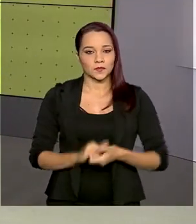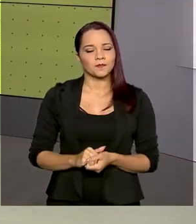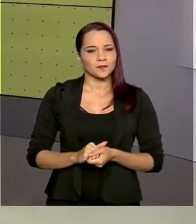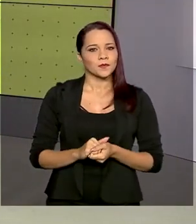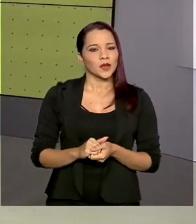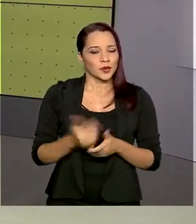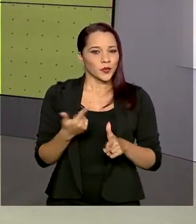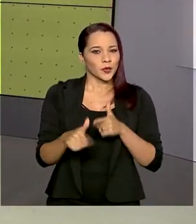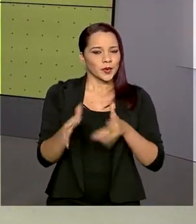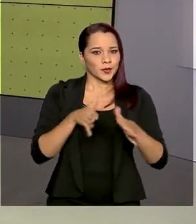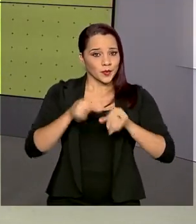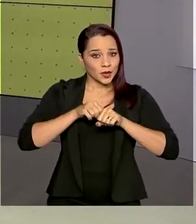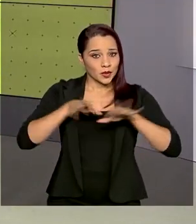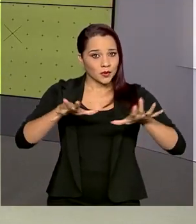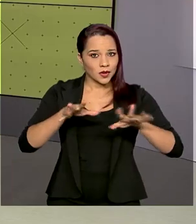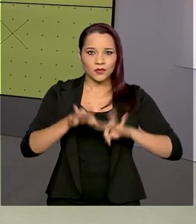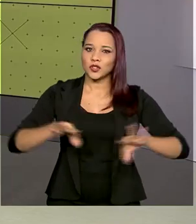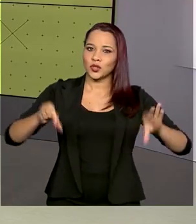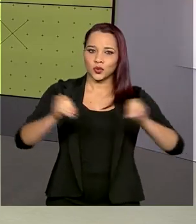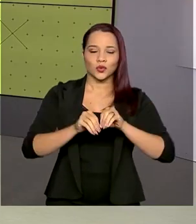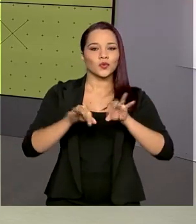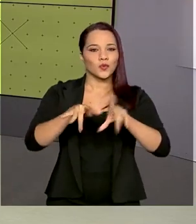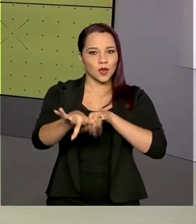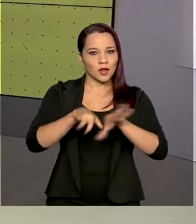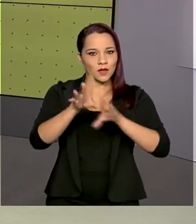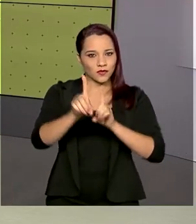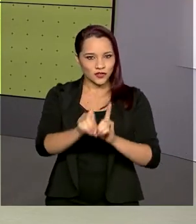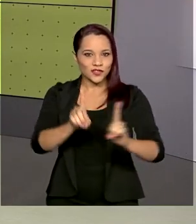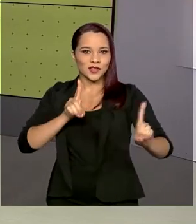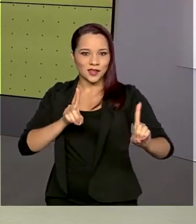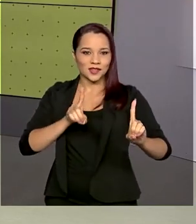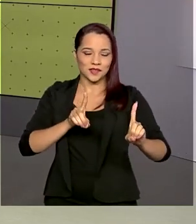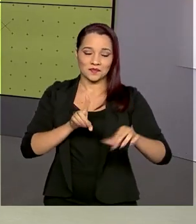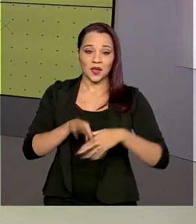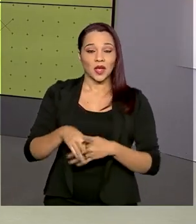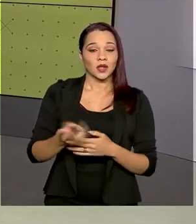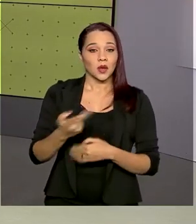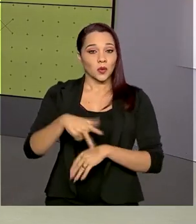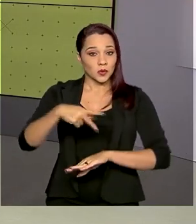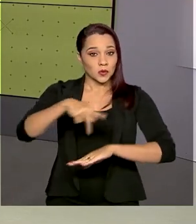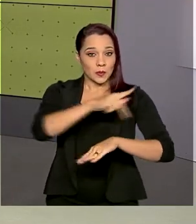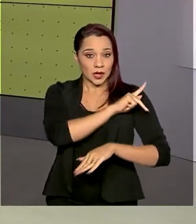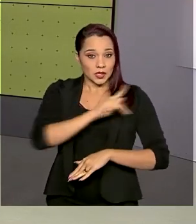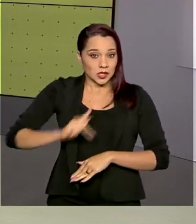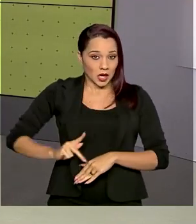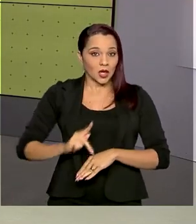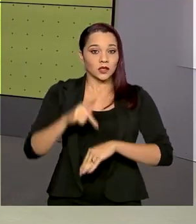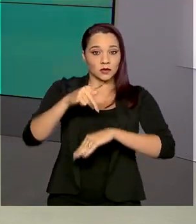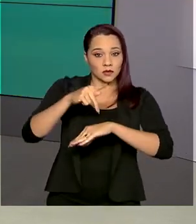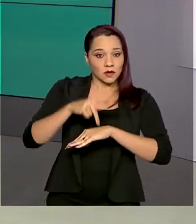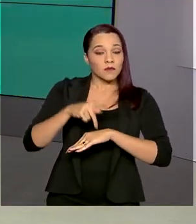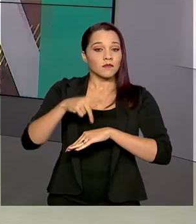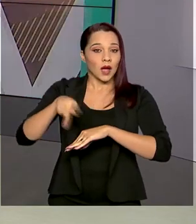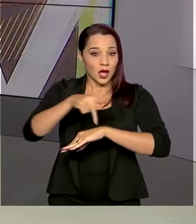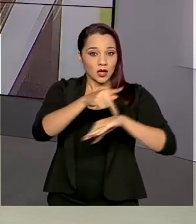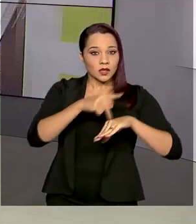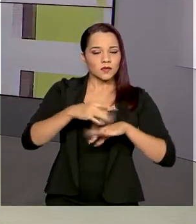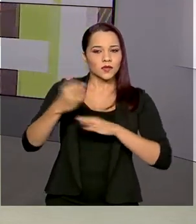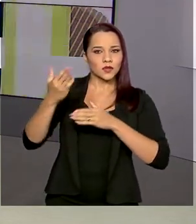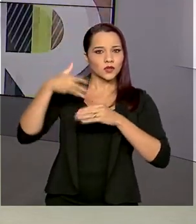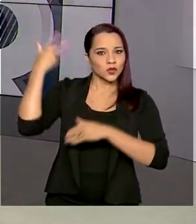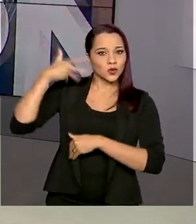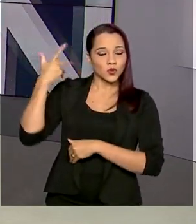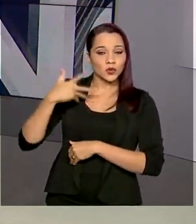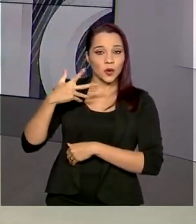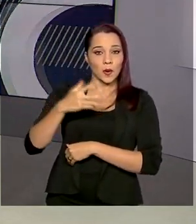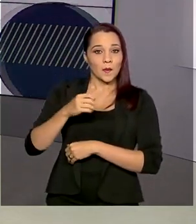pandemia, a sessão será totalmente virtual. É isso mesmo. Os chefes de Estado farão discursos por vídeo. Tradicionalmente, o